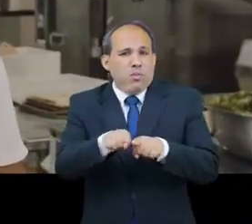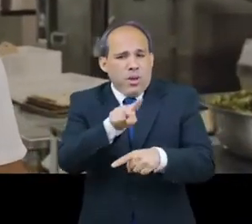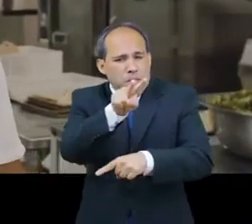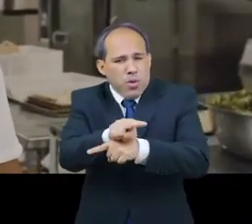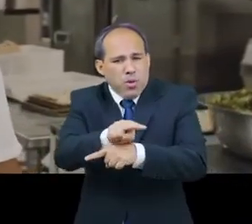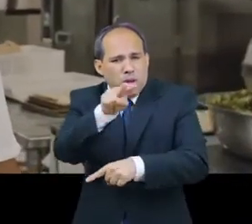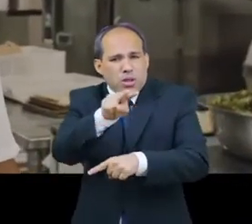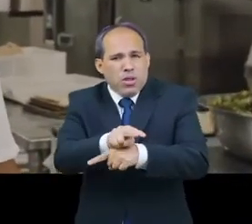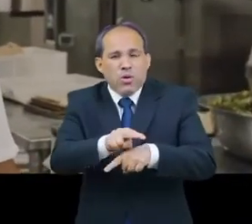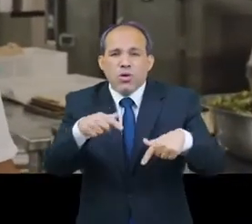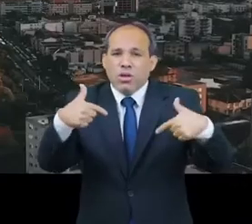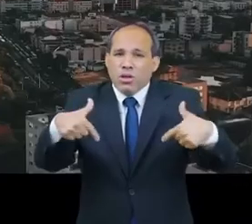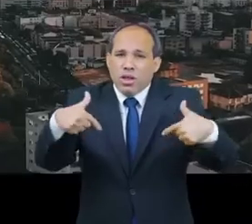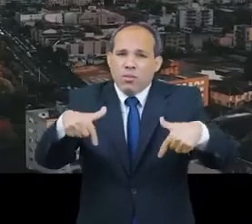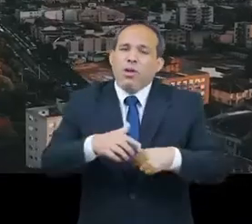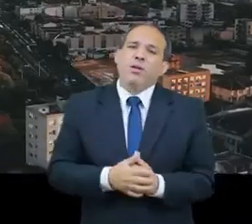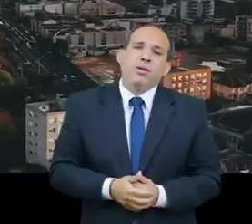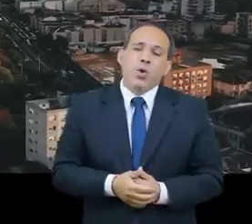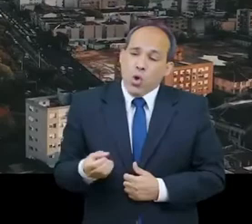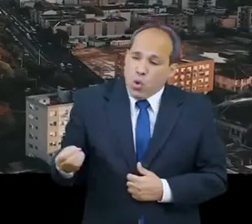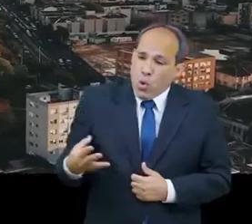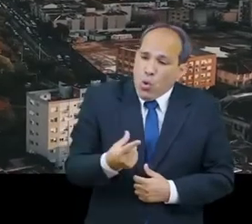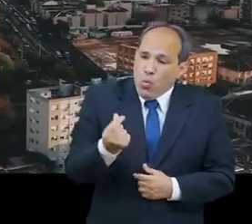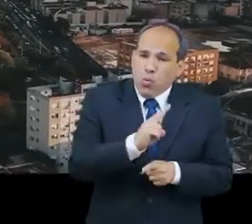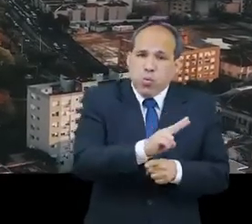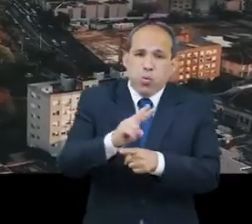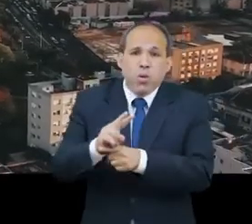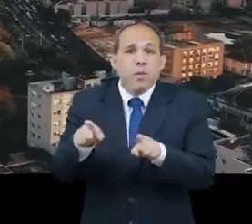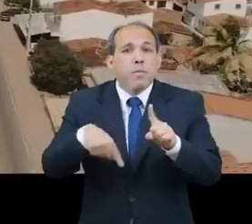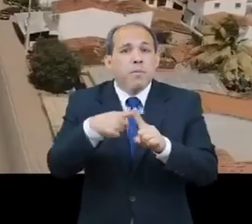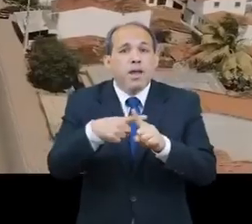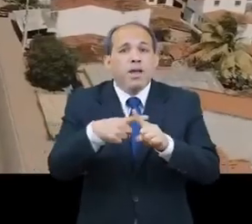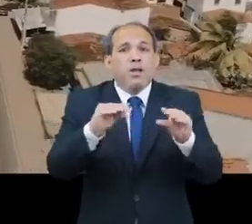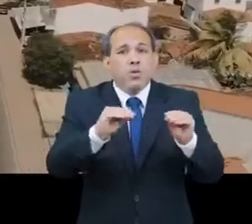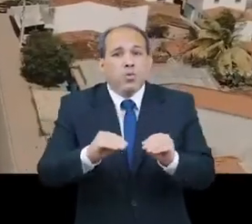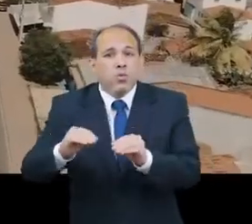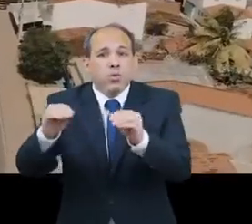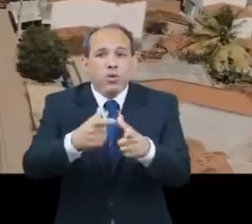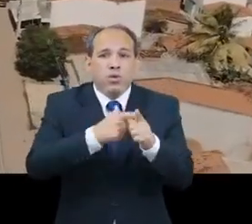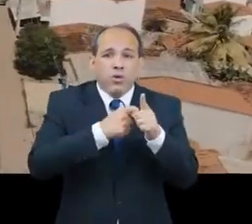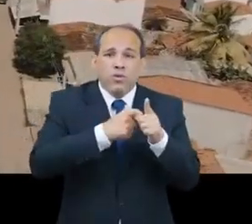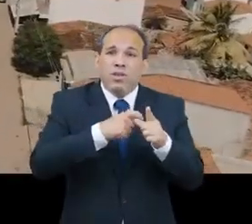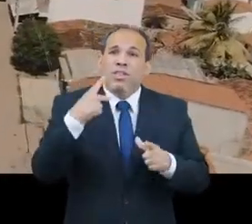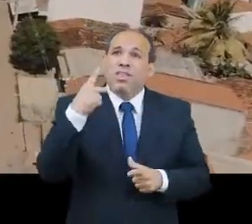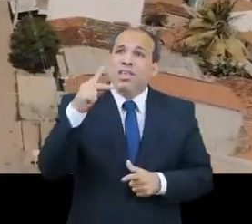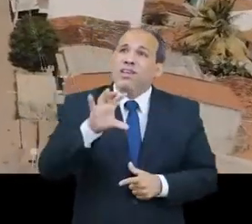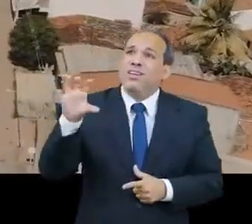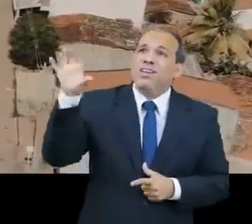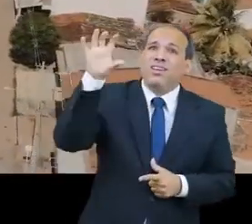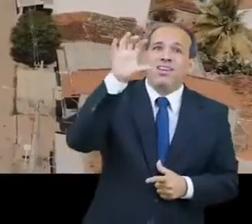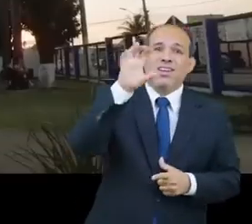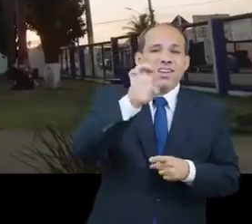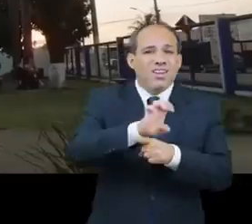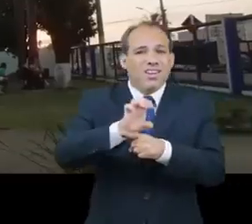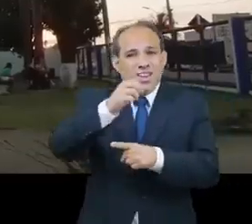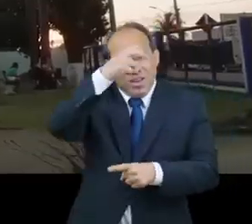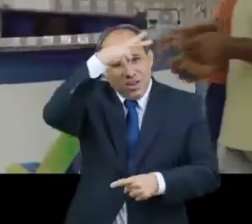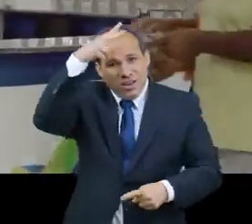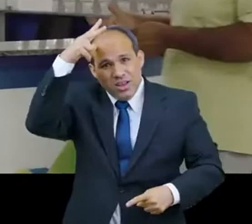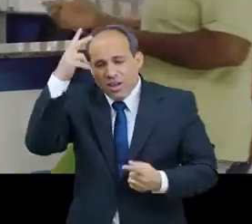preservação de empregos. Novos créditos e suspensões de dívidas para estados e municípios.